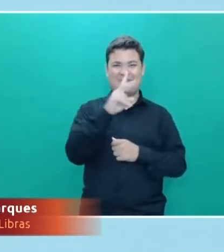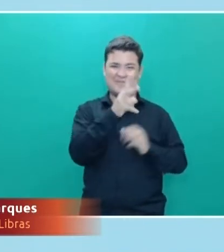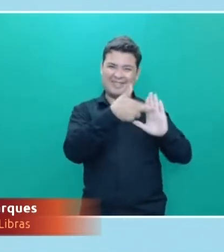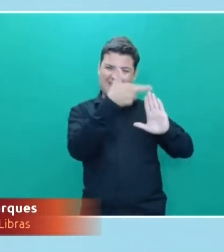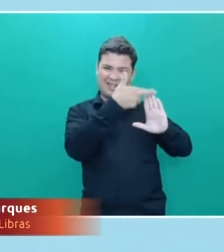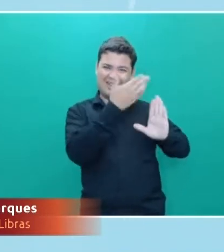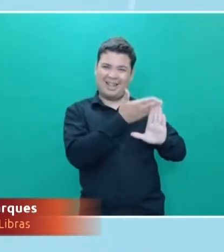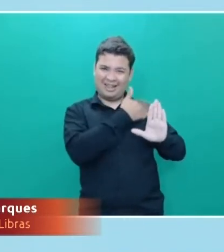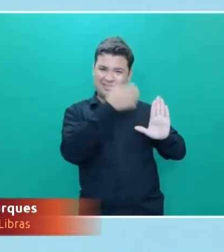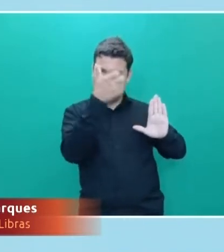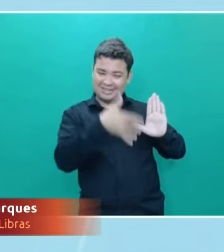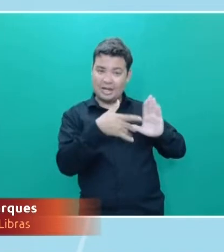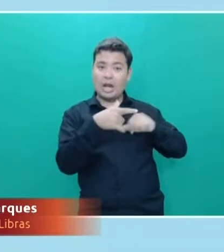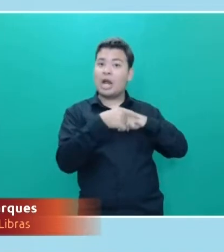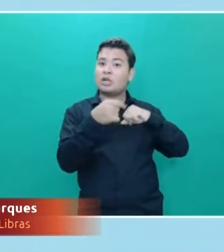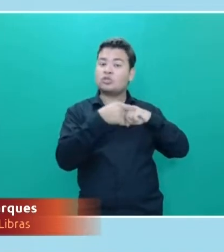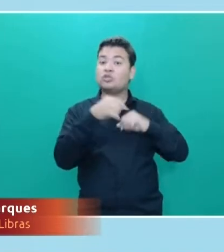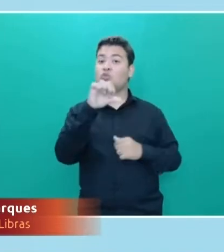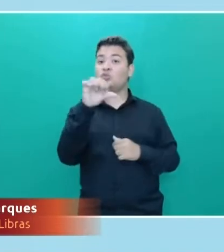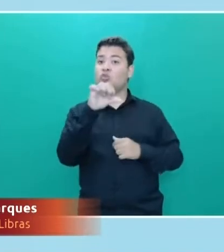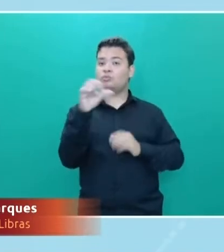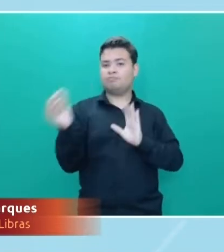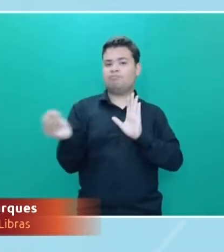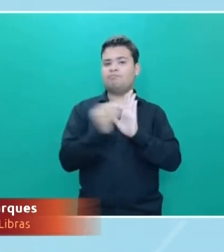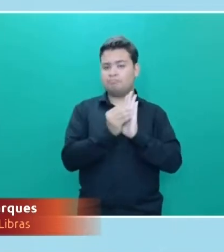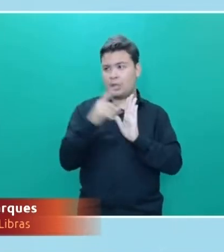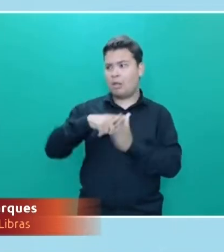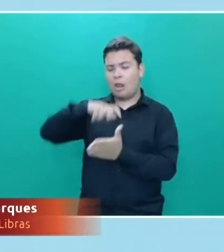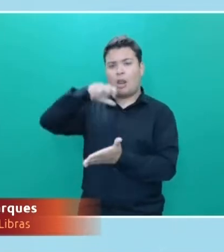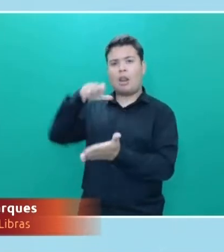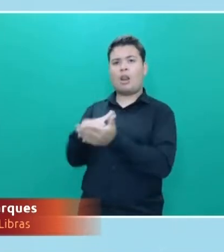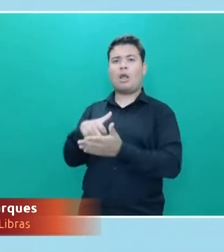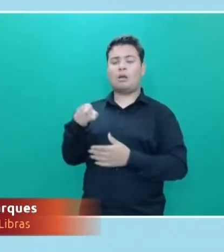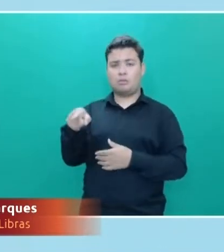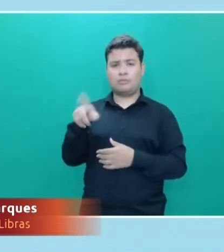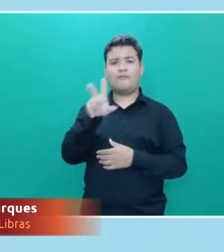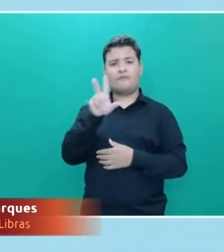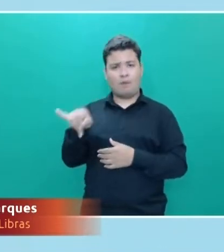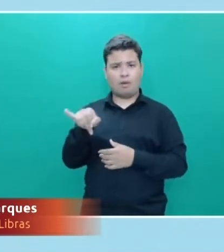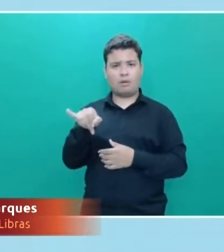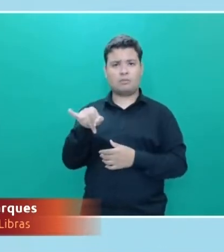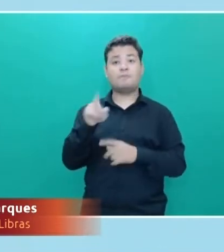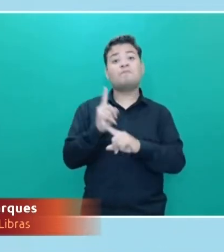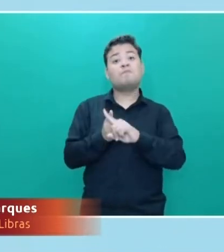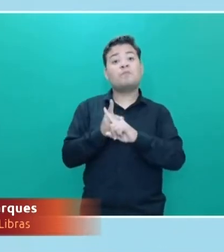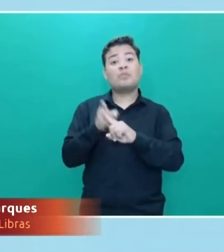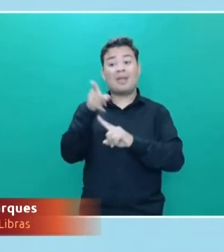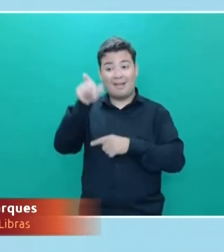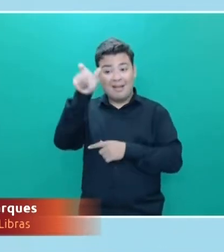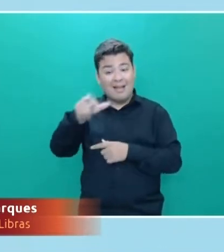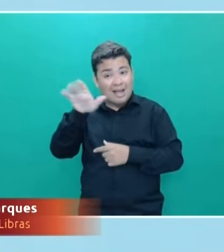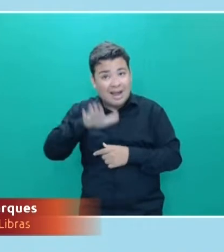resolução que, como eu falei, pressupõe-se que o candidato já se cercou de informações